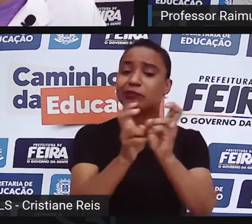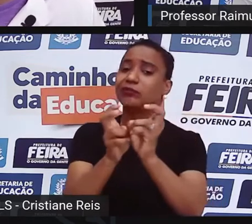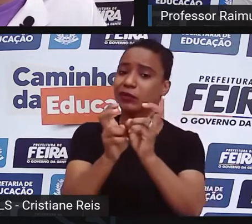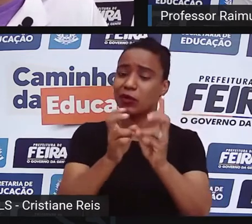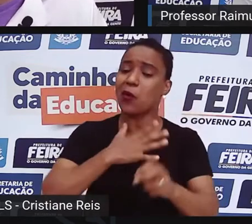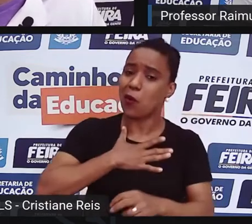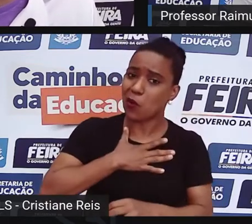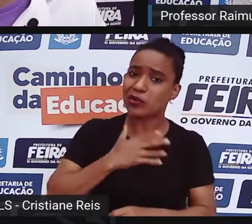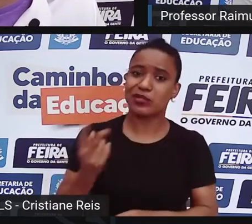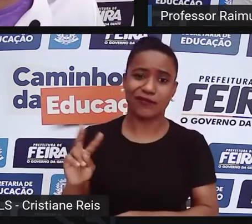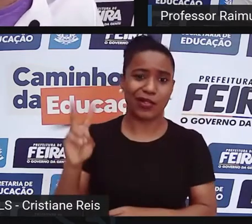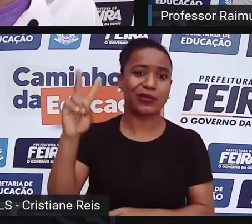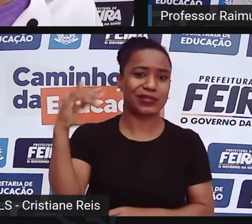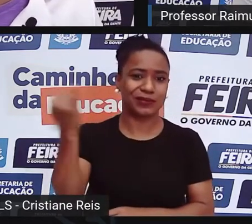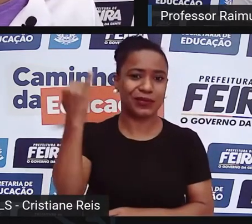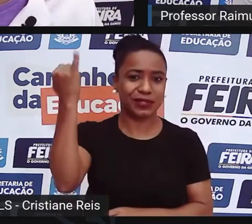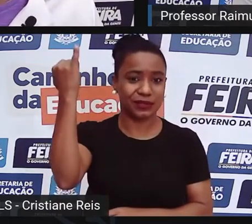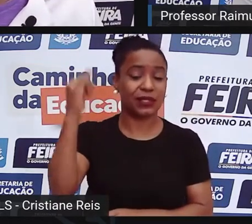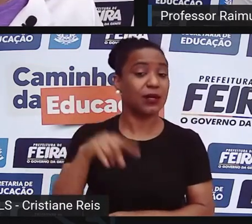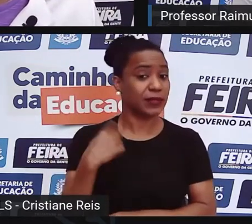brasileiros baianos, né?